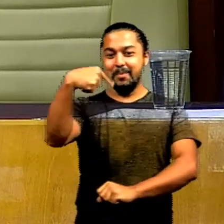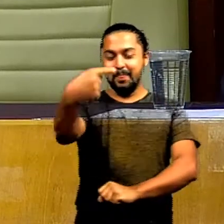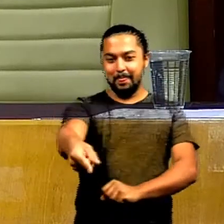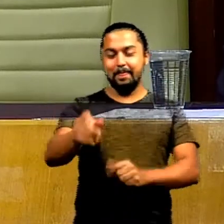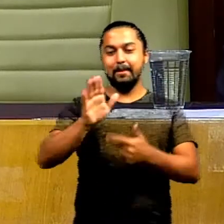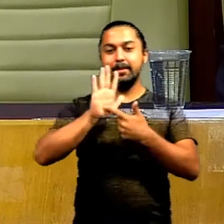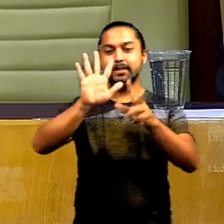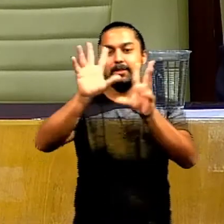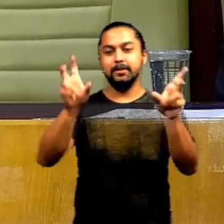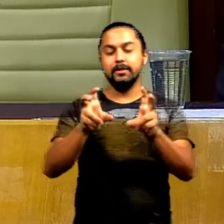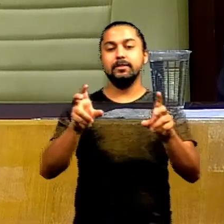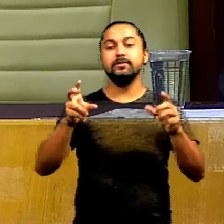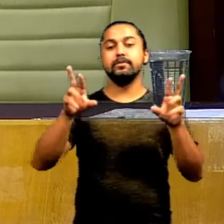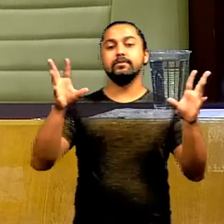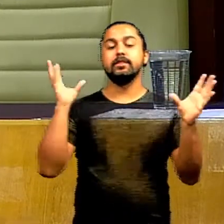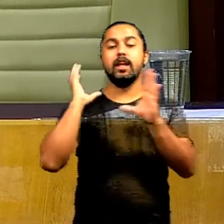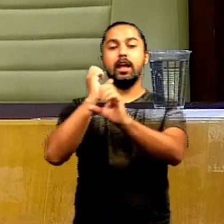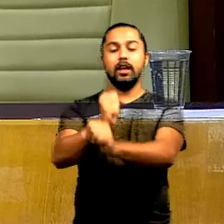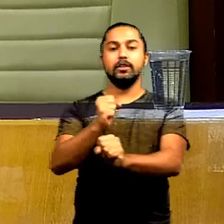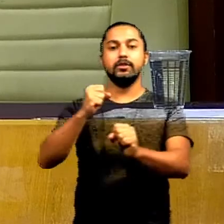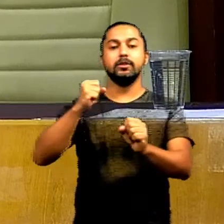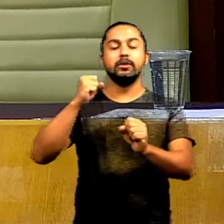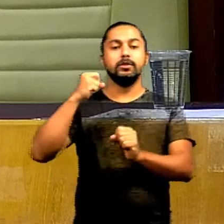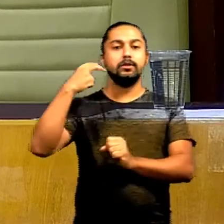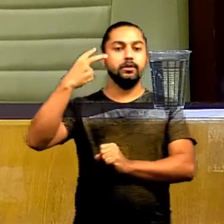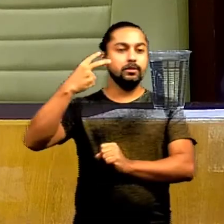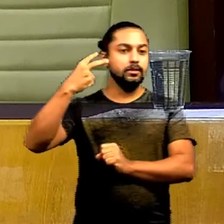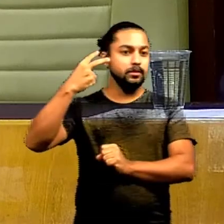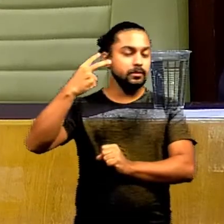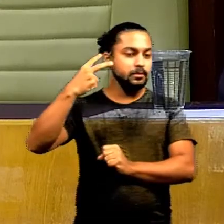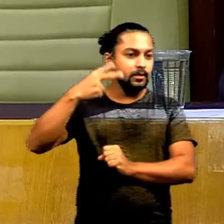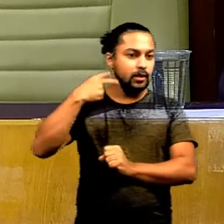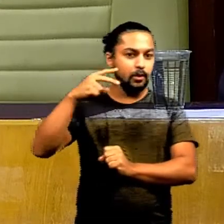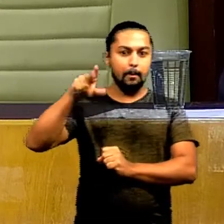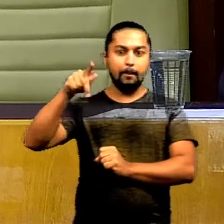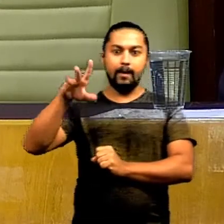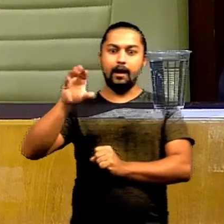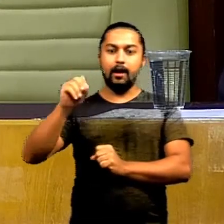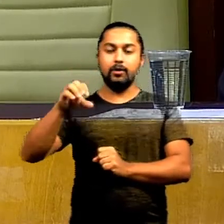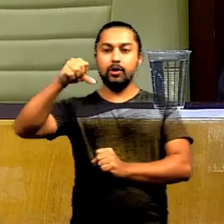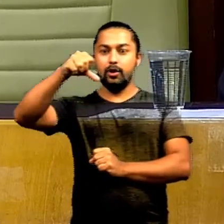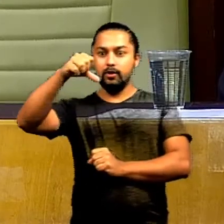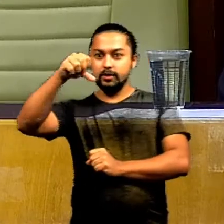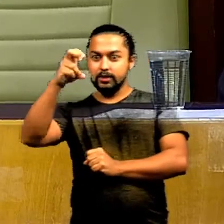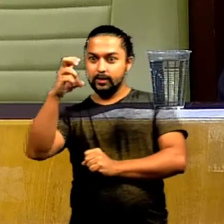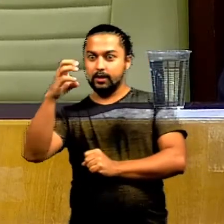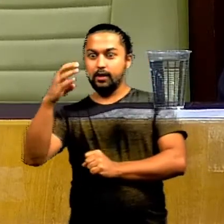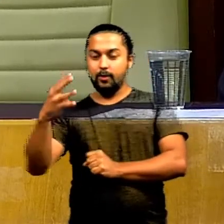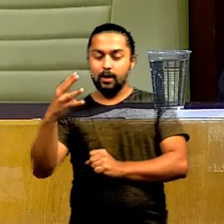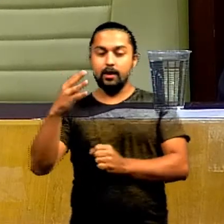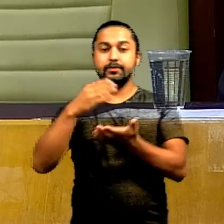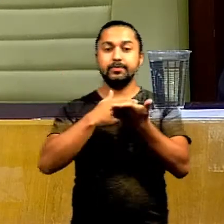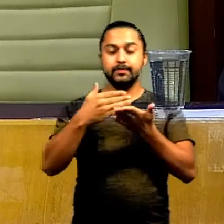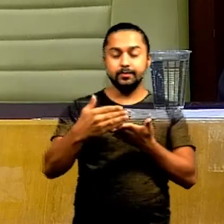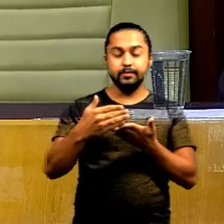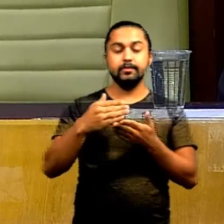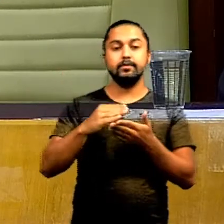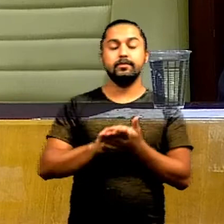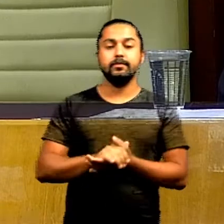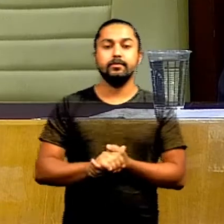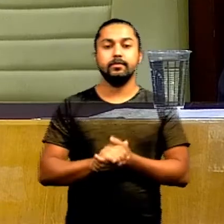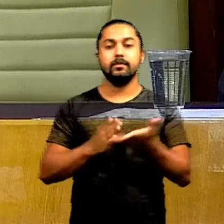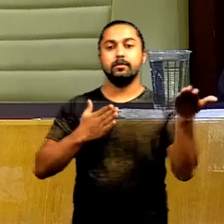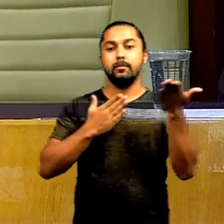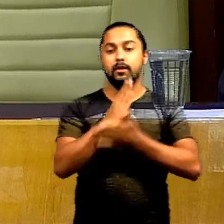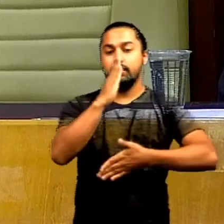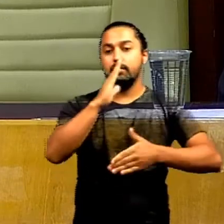para o pequeno expediente. Fez uso da tribuna o vereador Paulo Magalhães. Às 9h54, o senhor presidente Romário Poricá passou para a ordem do